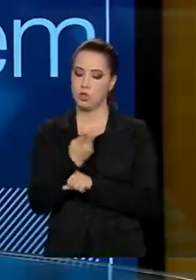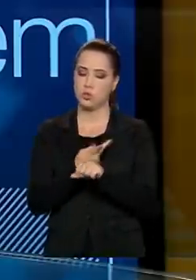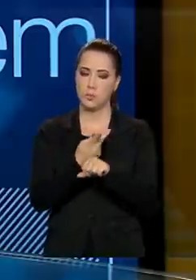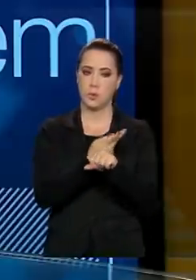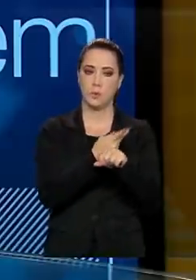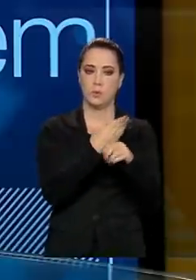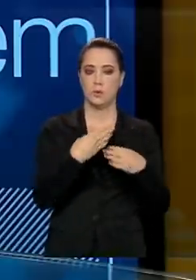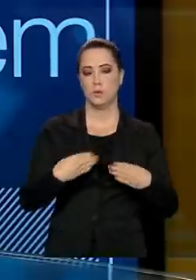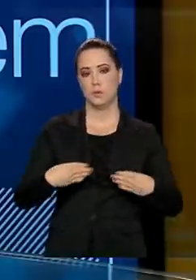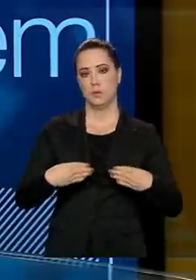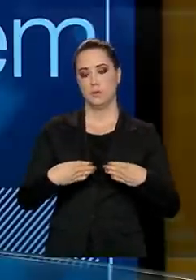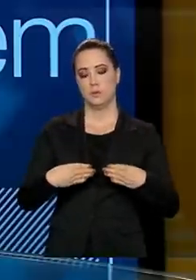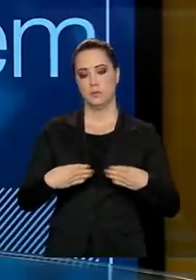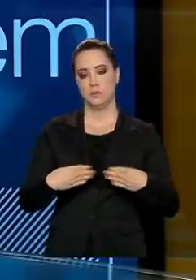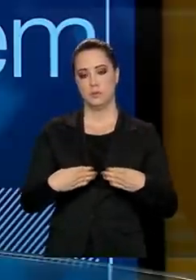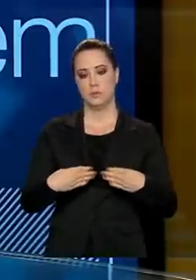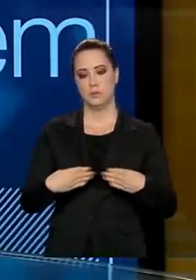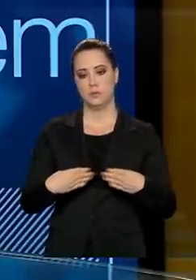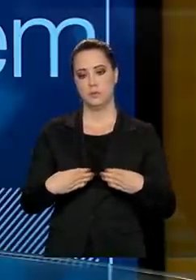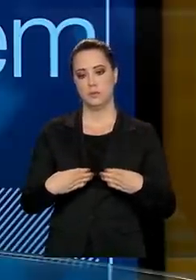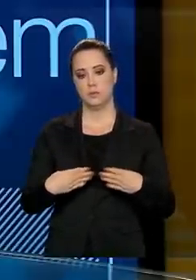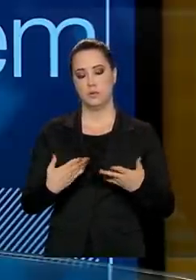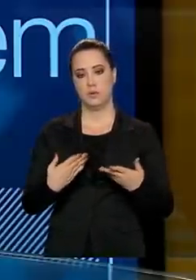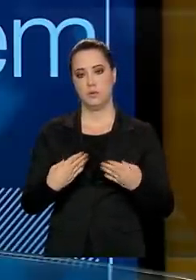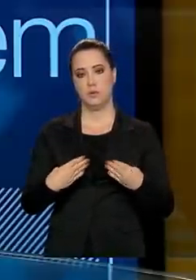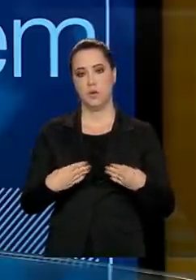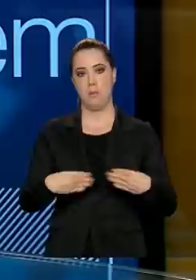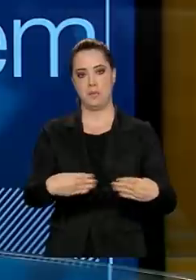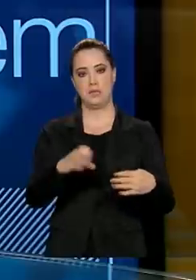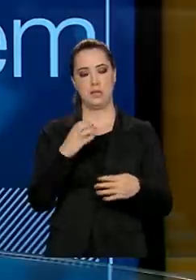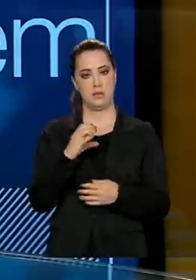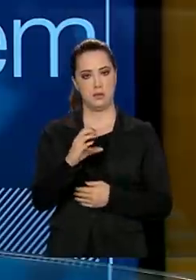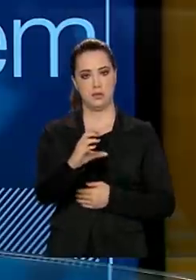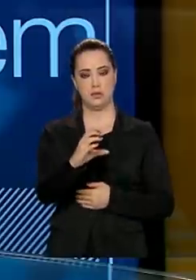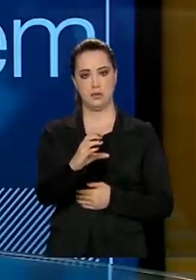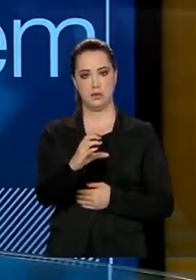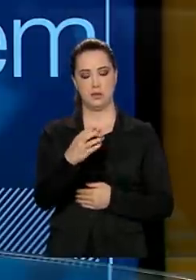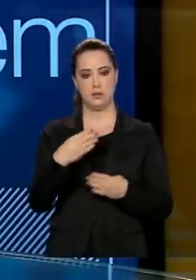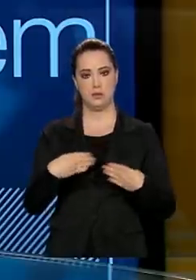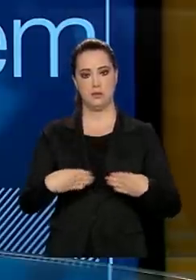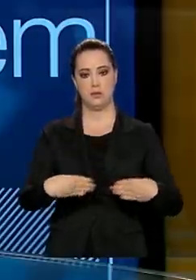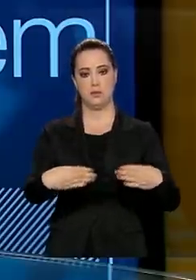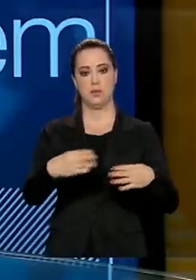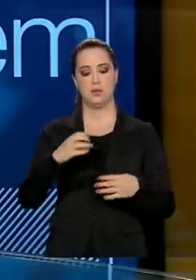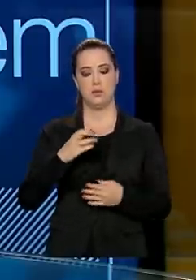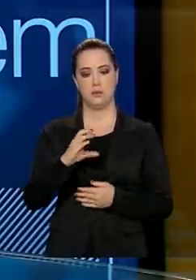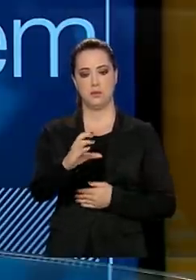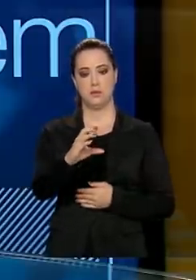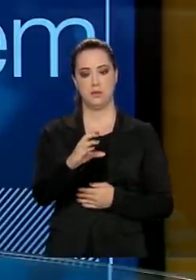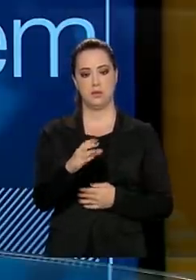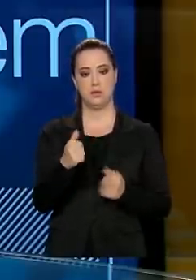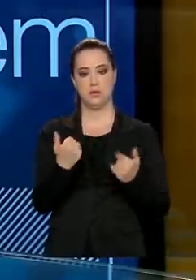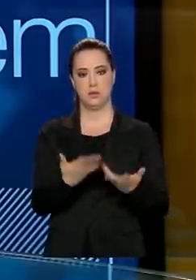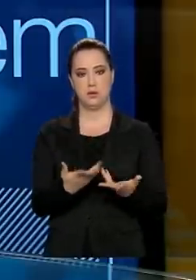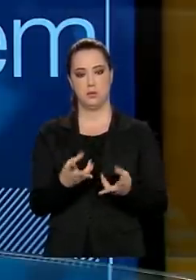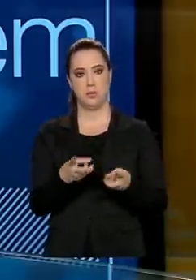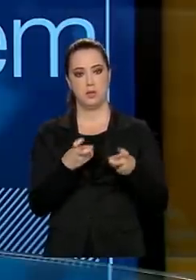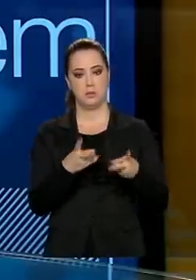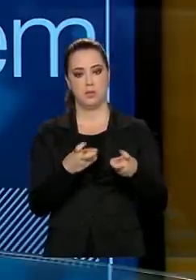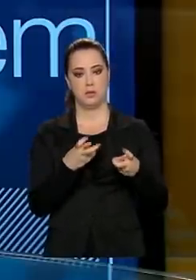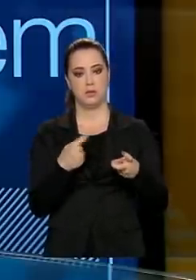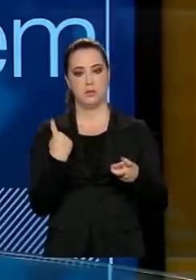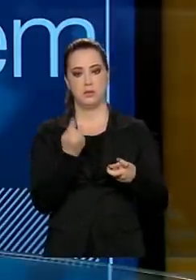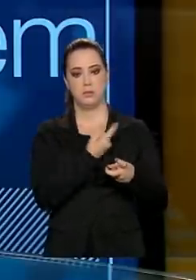até então, Ministério da Ciência, Tecnologia, Inovação e Comunicação, para verificar